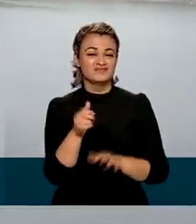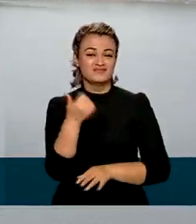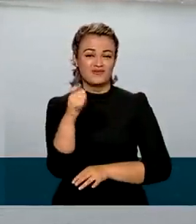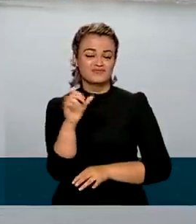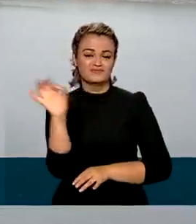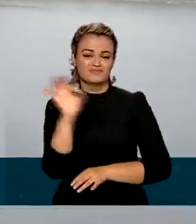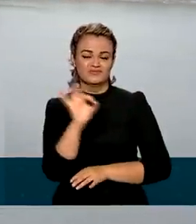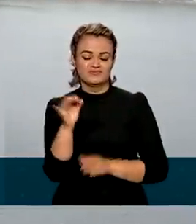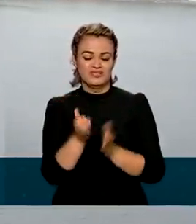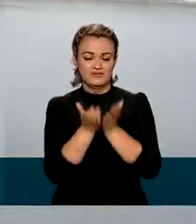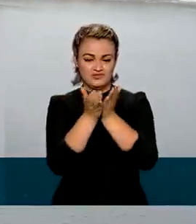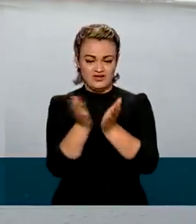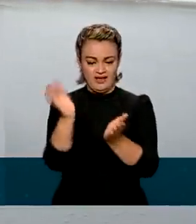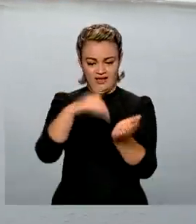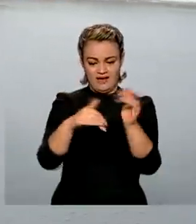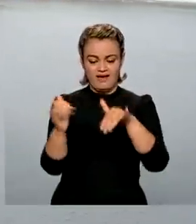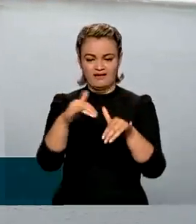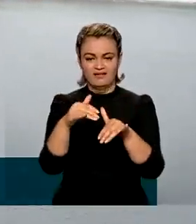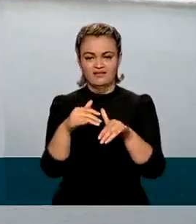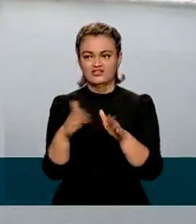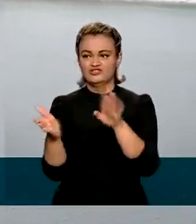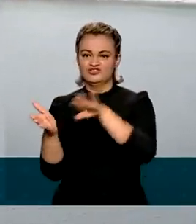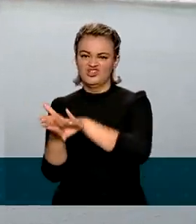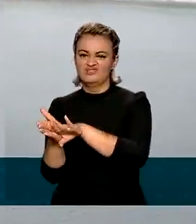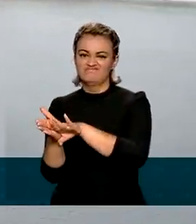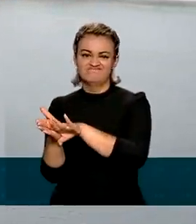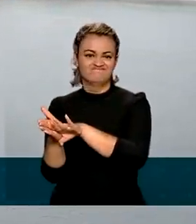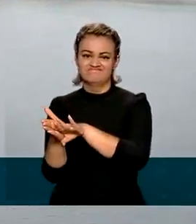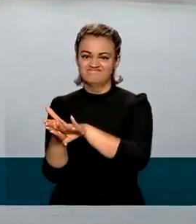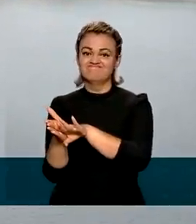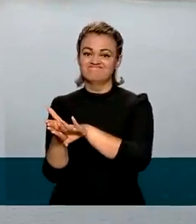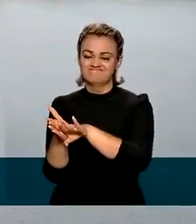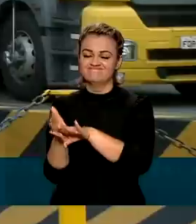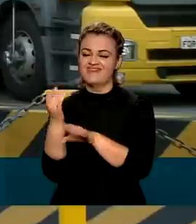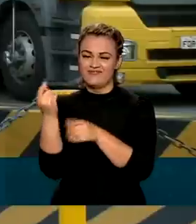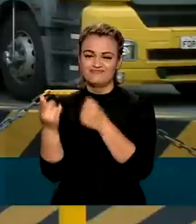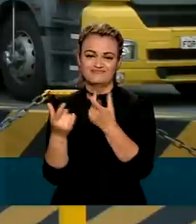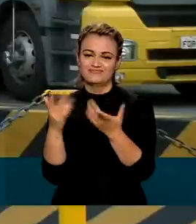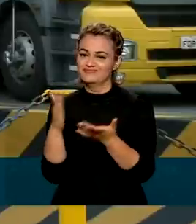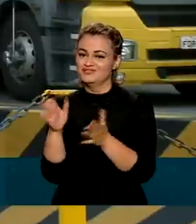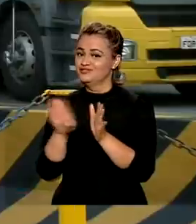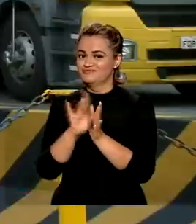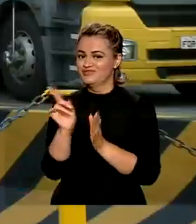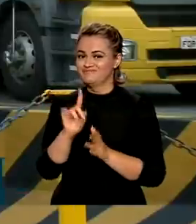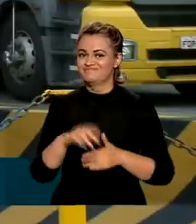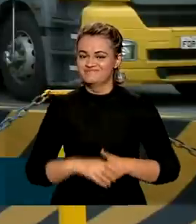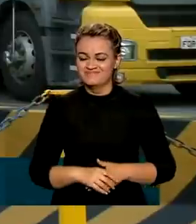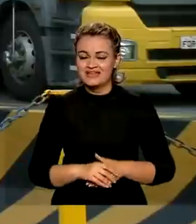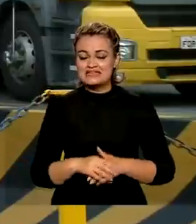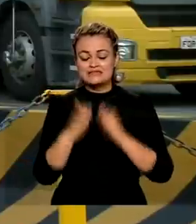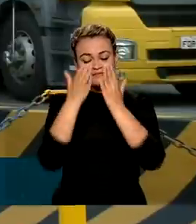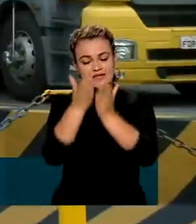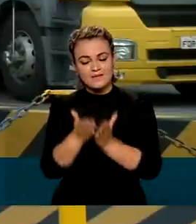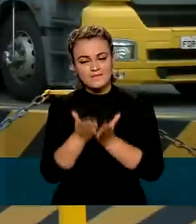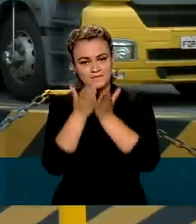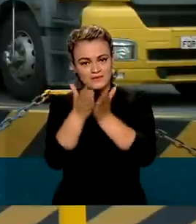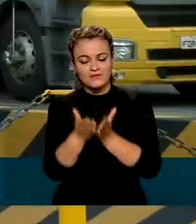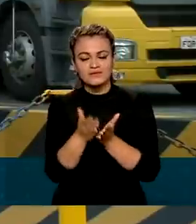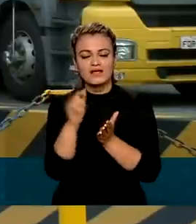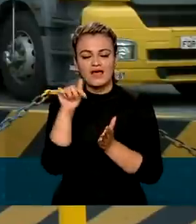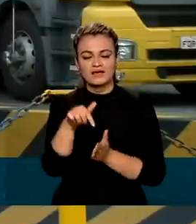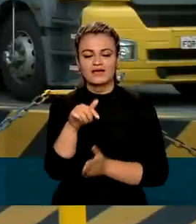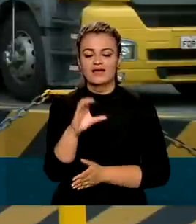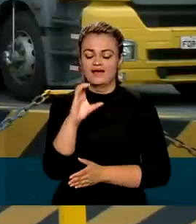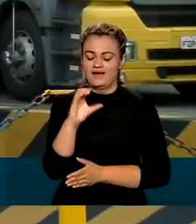do total de cargas que circulam pelo Brasil chegam aos seus destinos pelo transporte aquaviário. A navegação entre portos do próprio país é